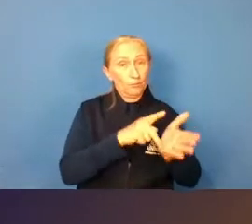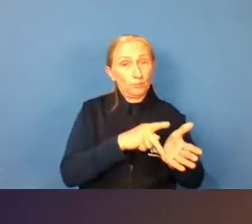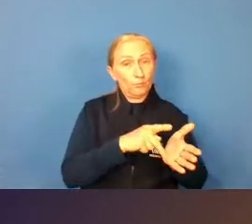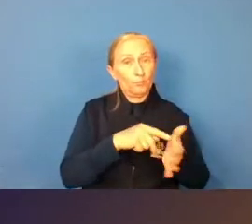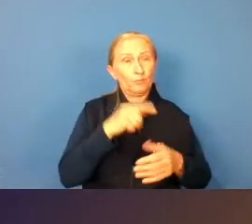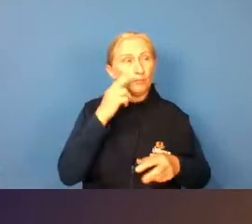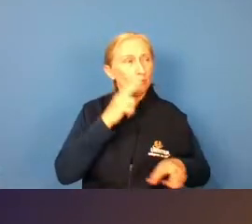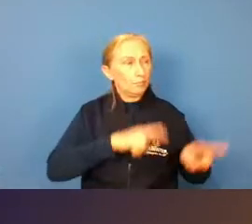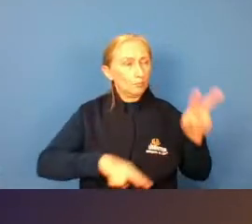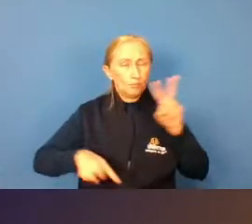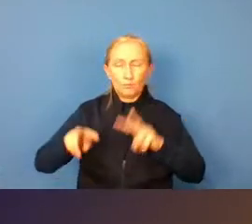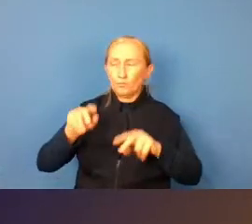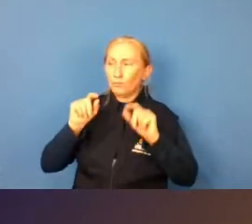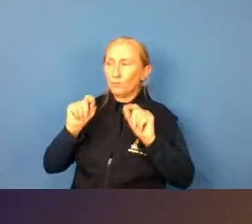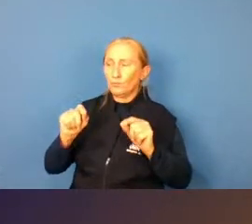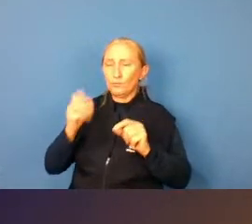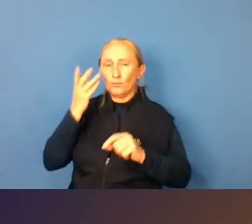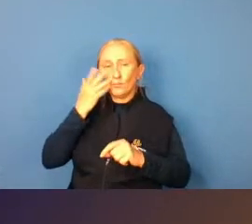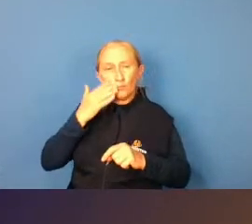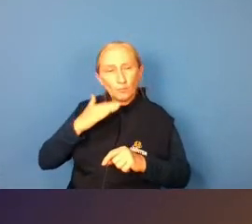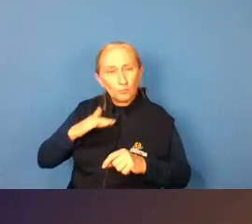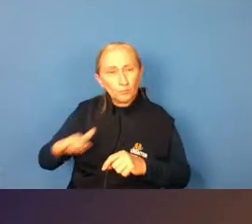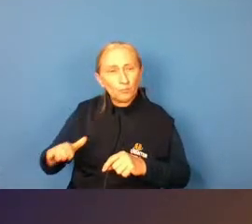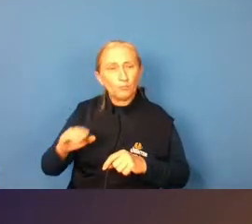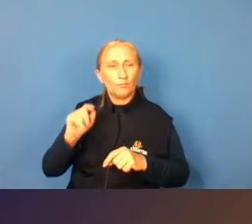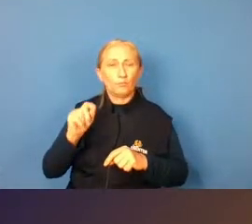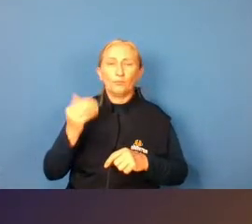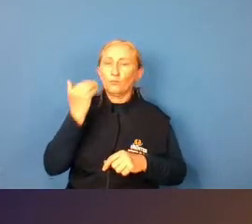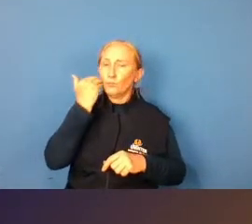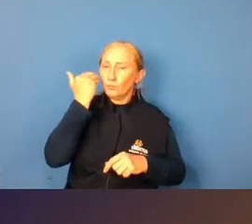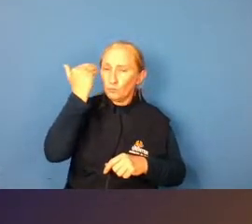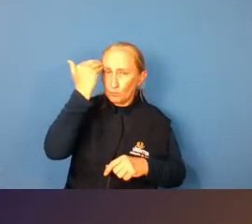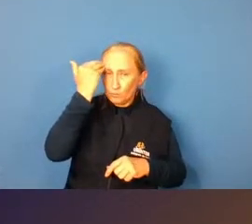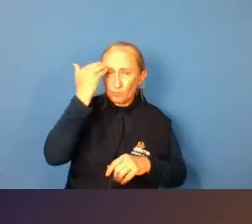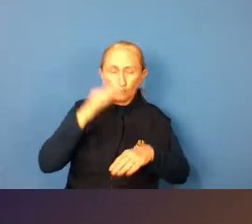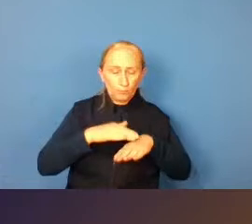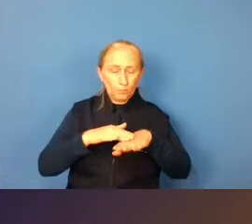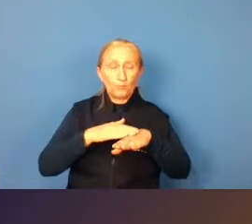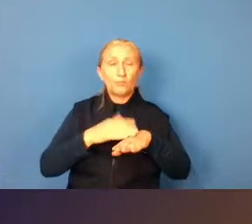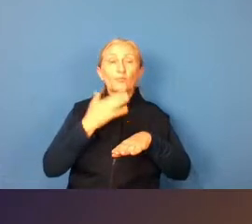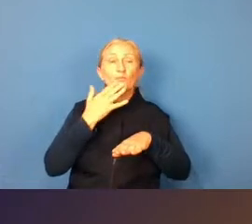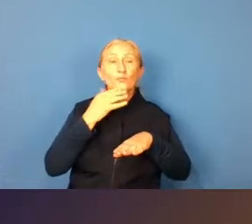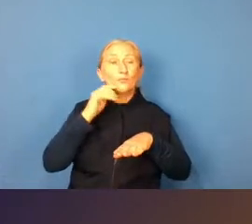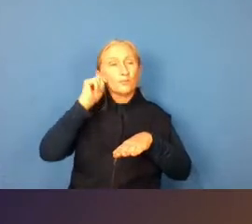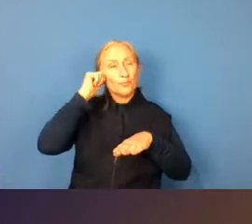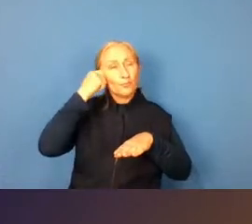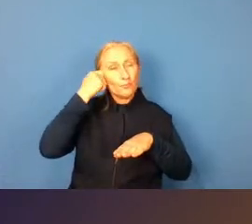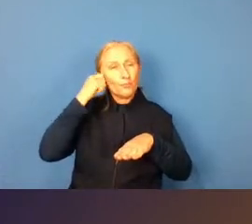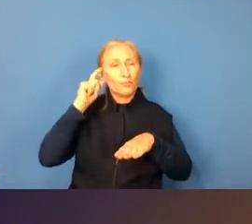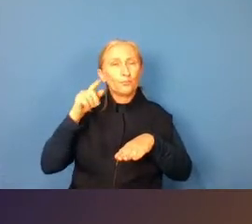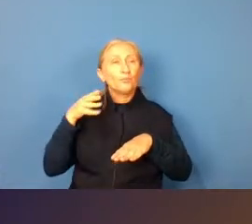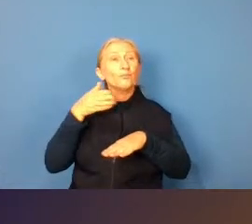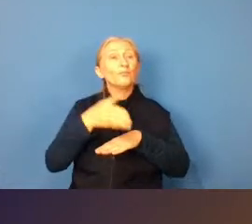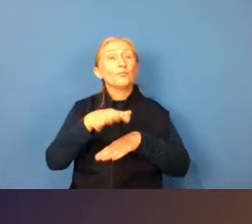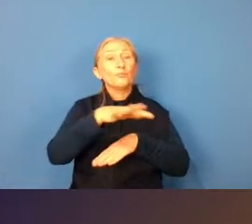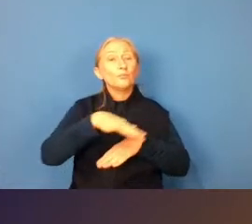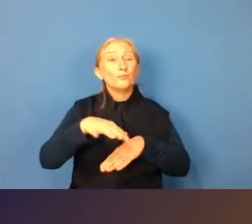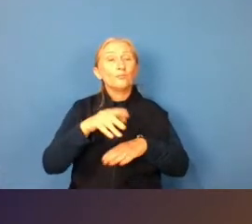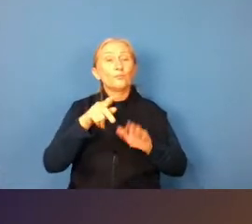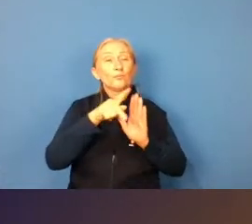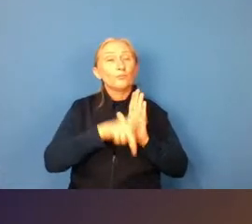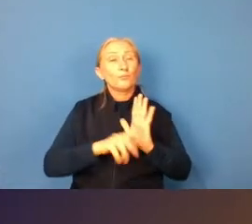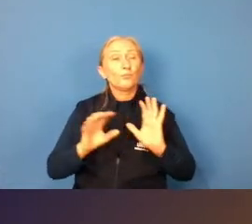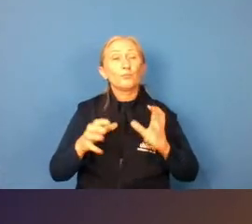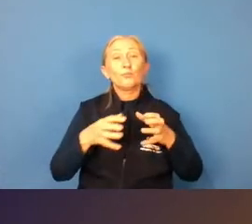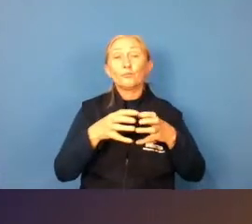observa que as crianças ou adolescentes de pele negra estão geralmente inseridas em projetos